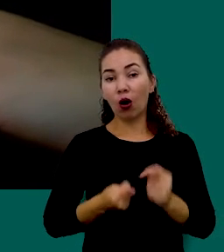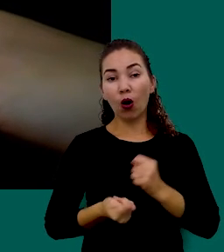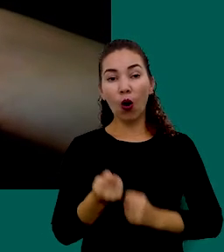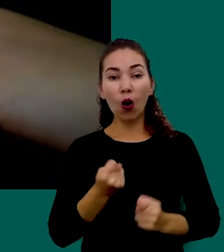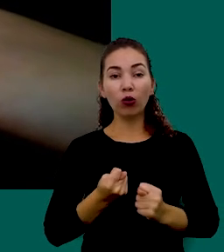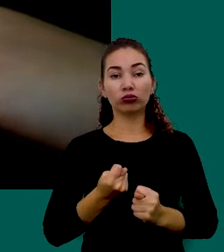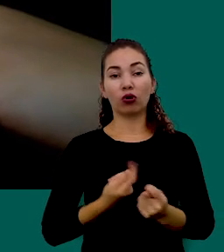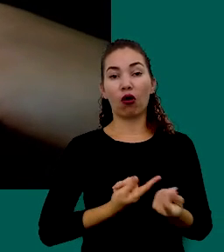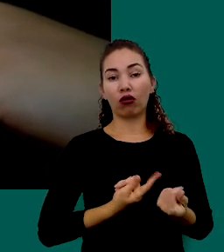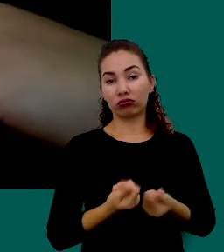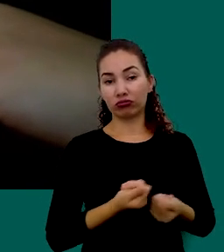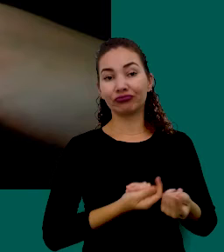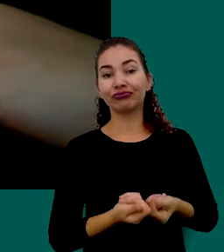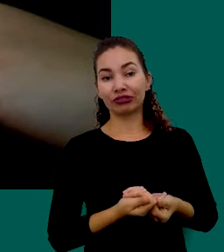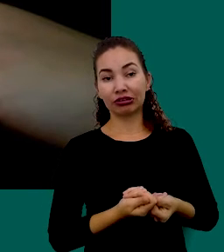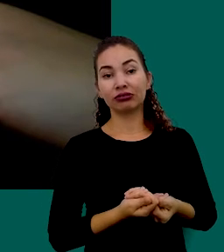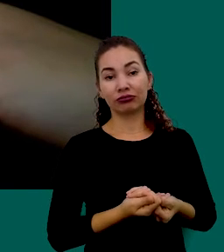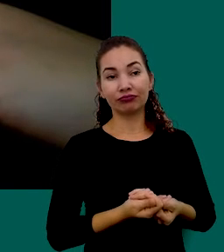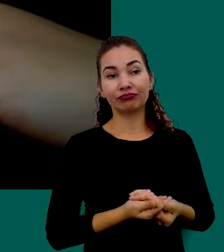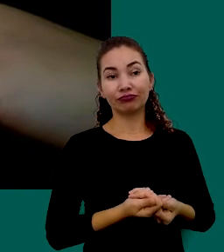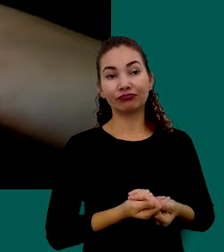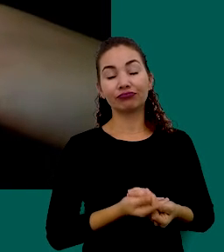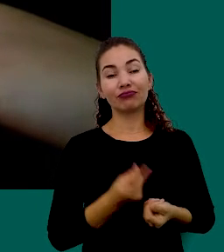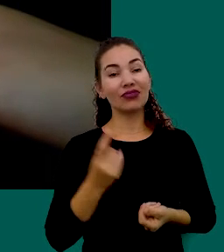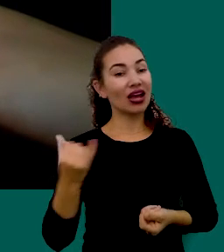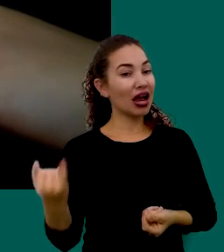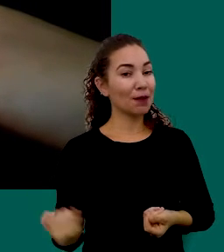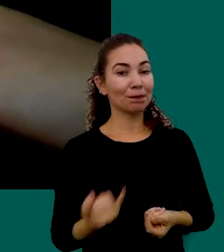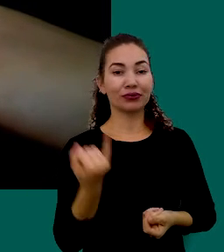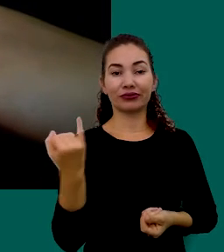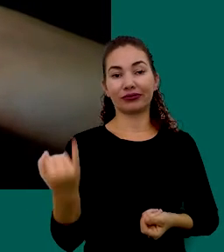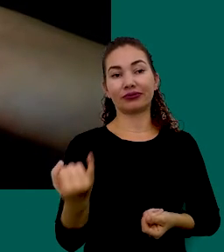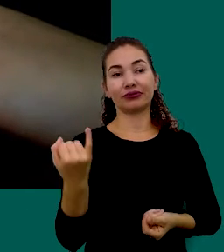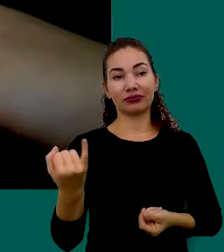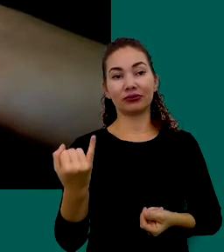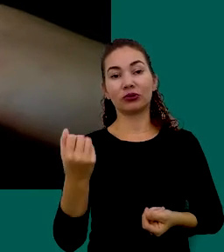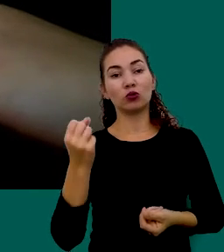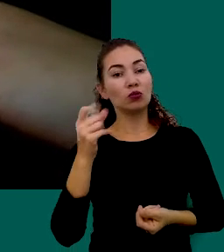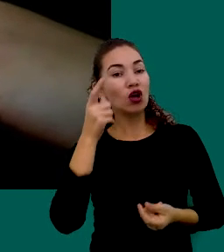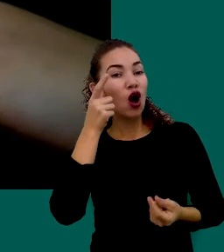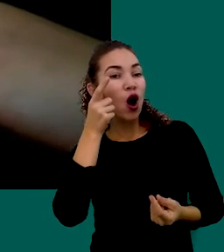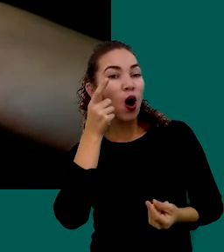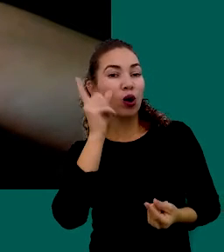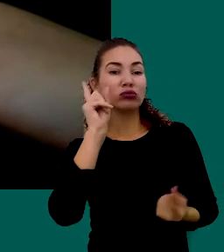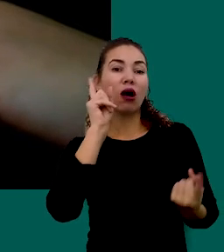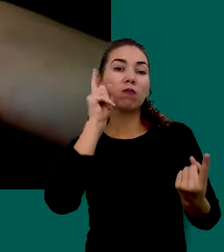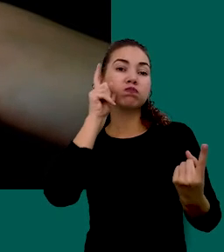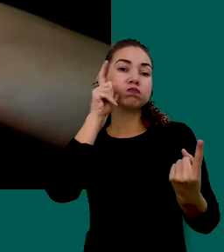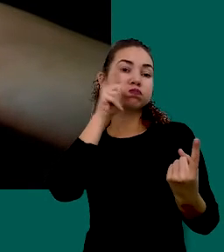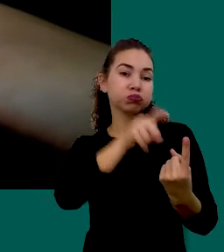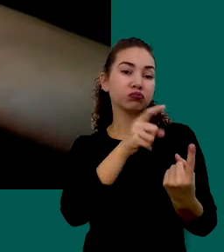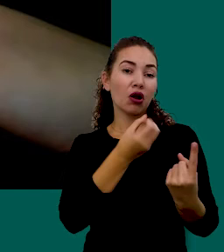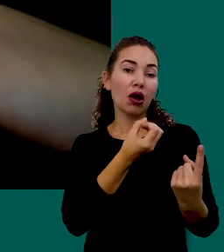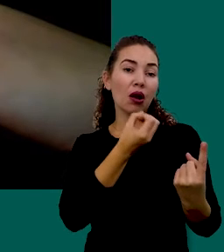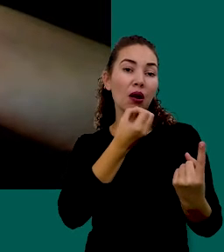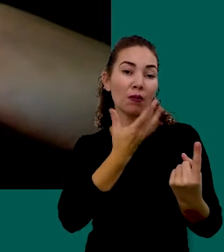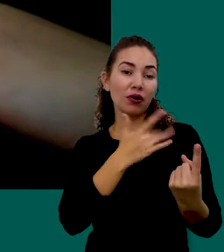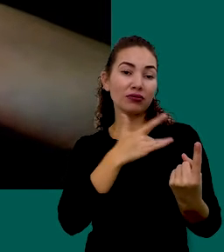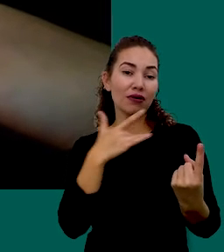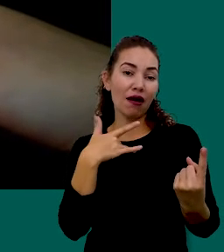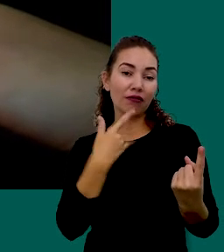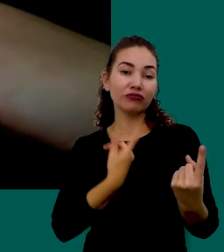Financeiro É fundamental Para que Se alcance Uma boa Saúde